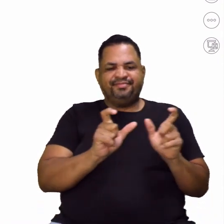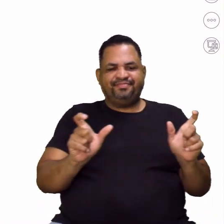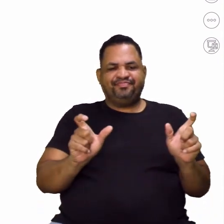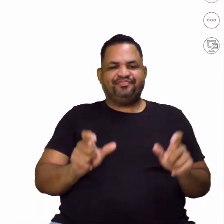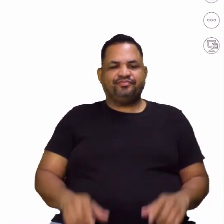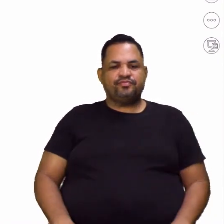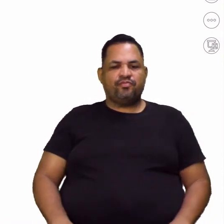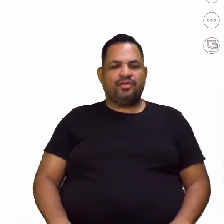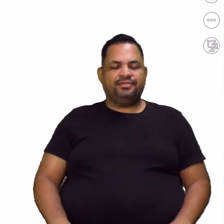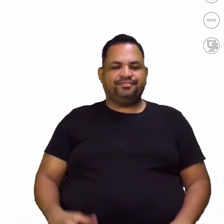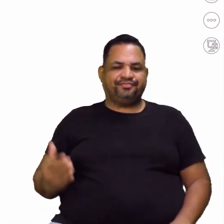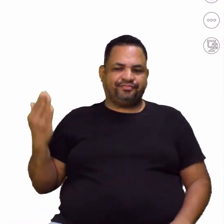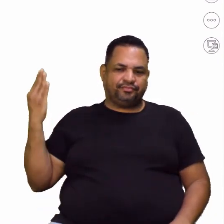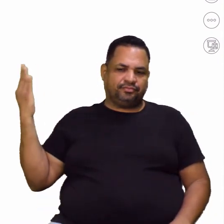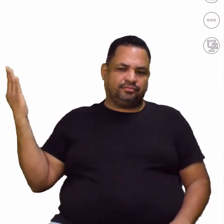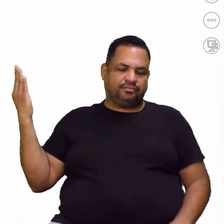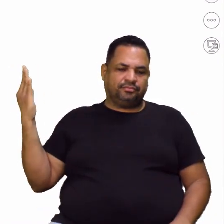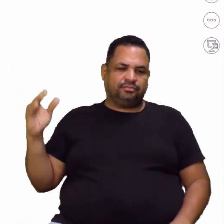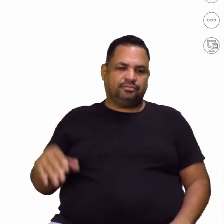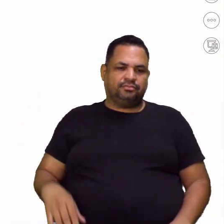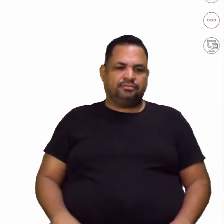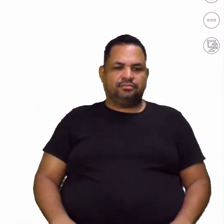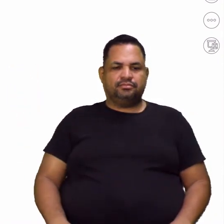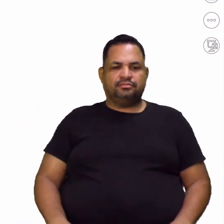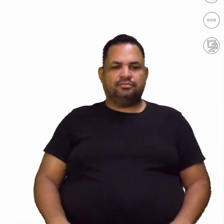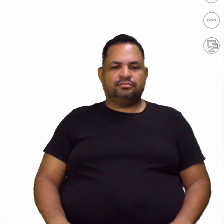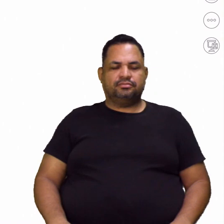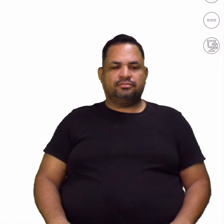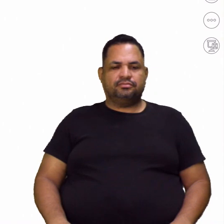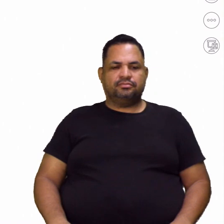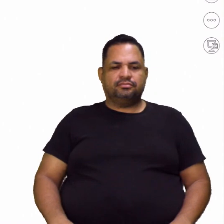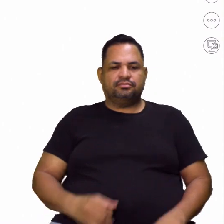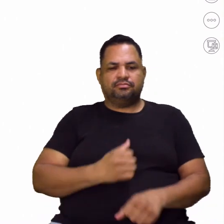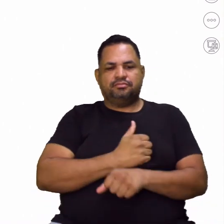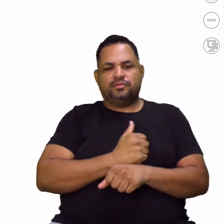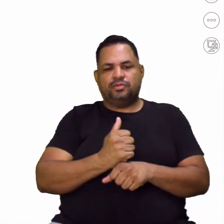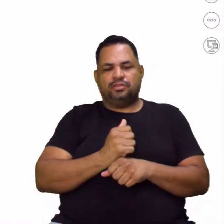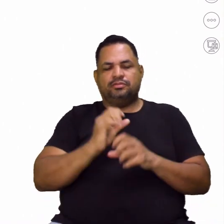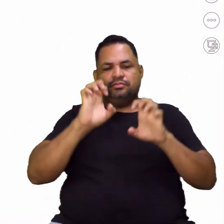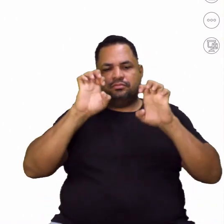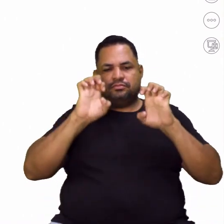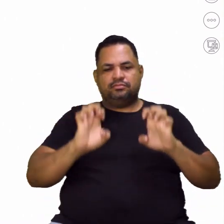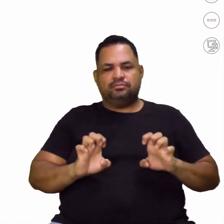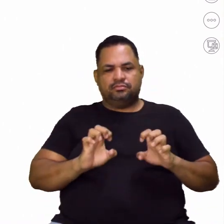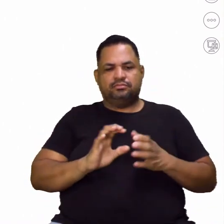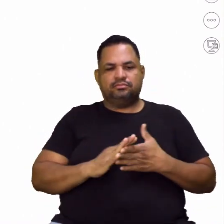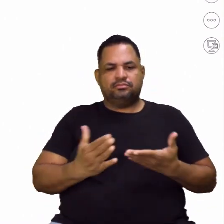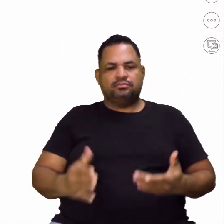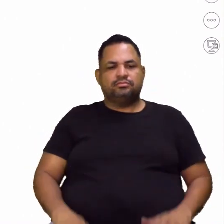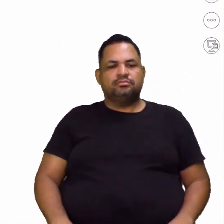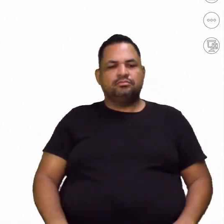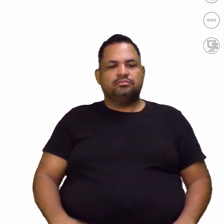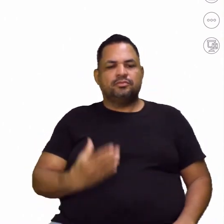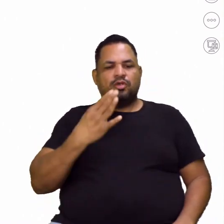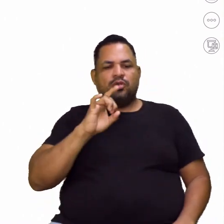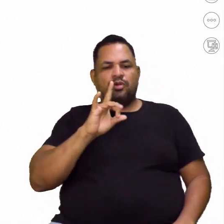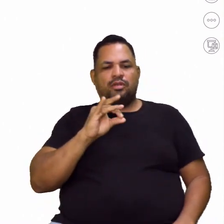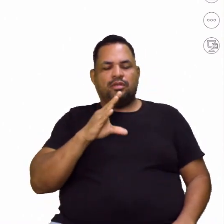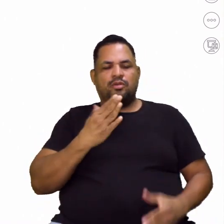Contraveneno, como antídoto. Moral, ética. Colóquio,